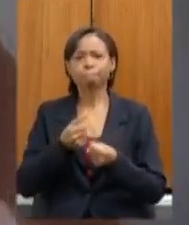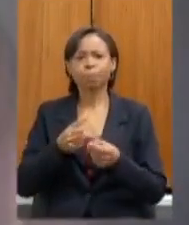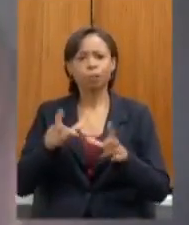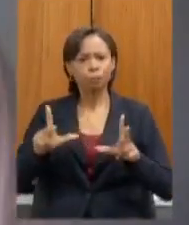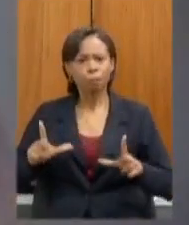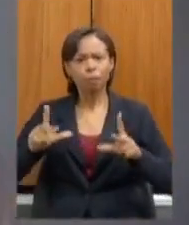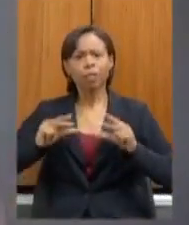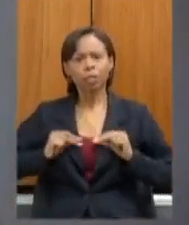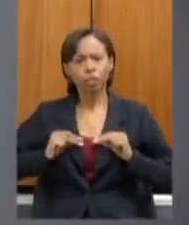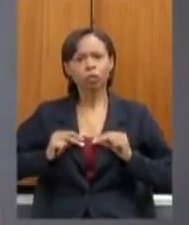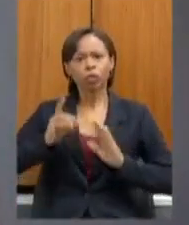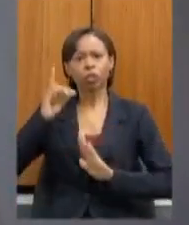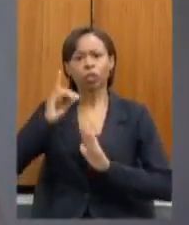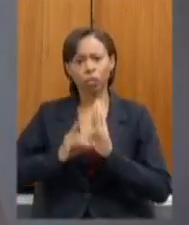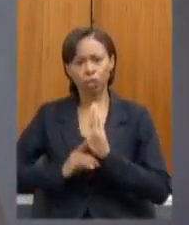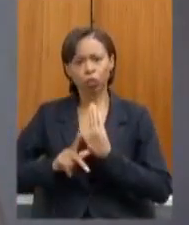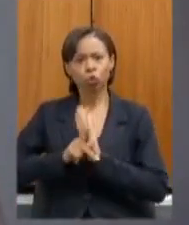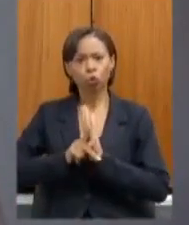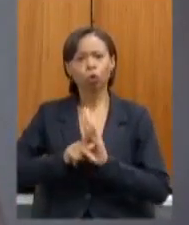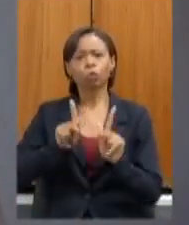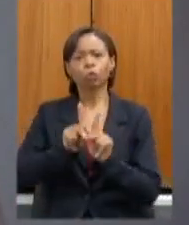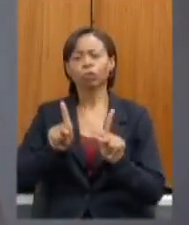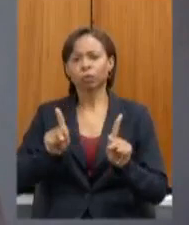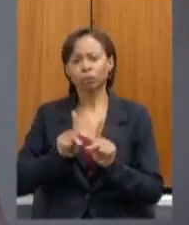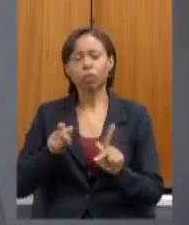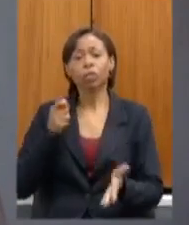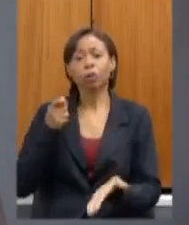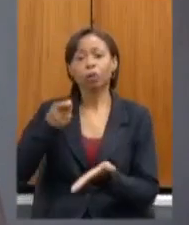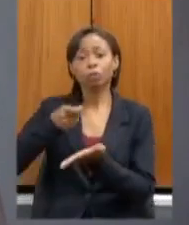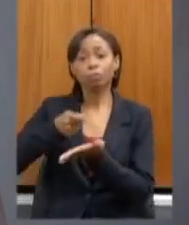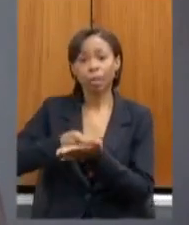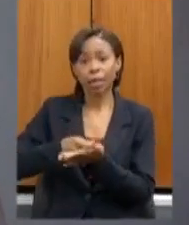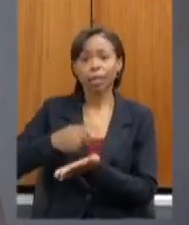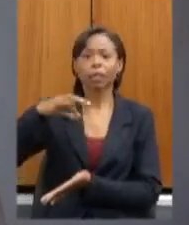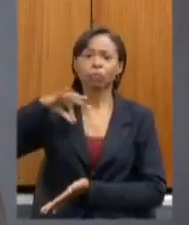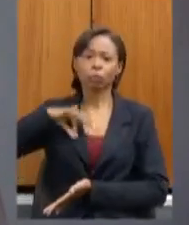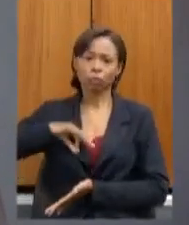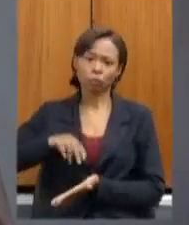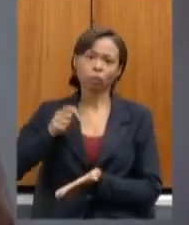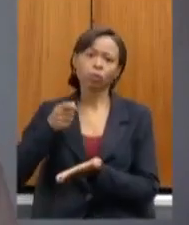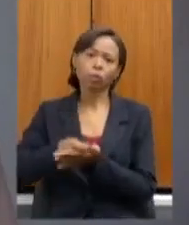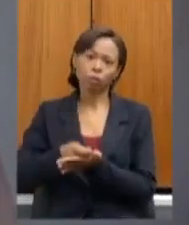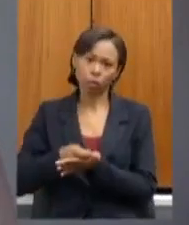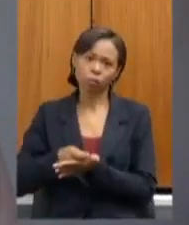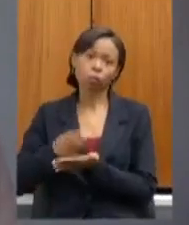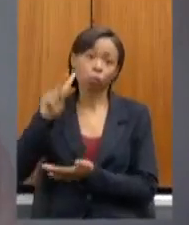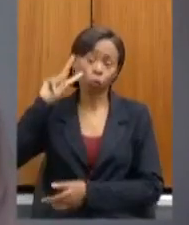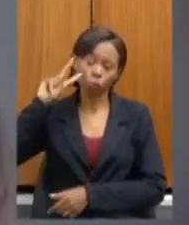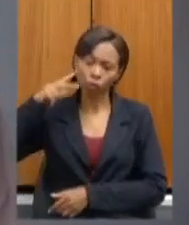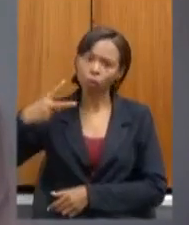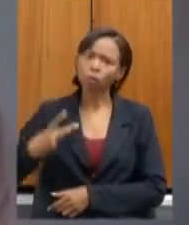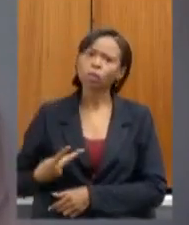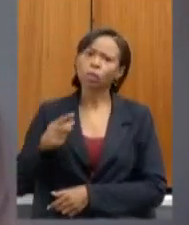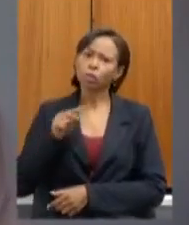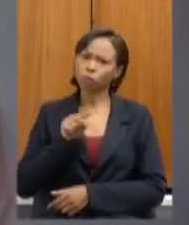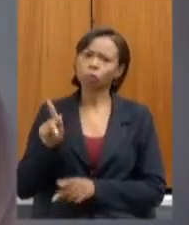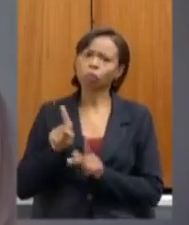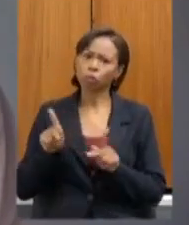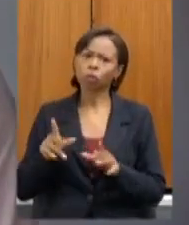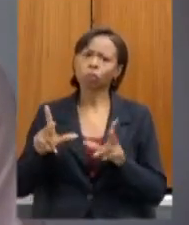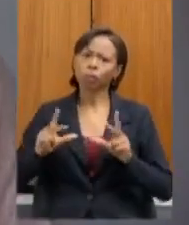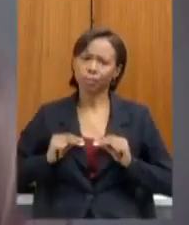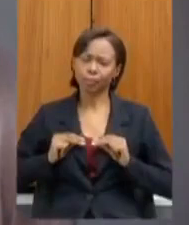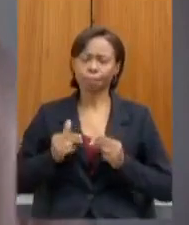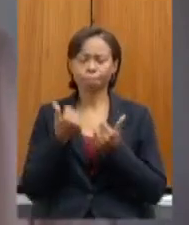direito dos professores o pagamento dos seus salários com todo o reconhecimento que eles merecem muito